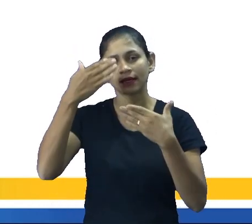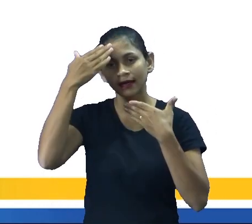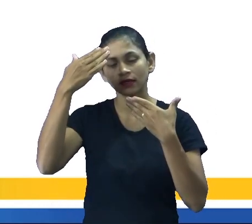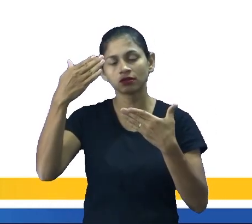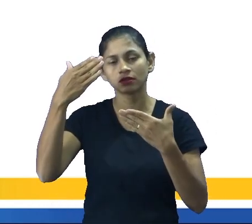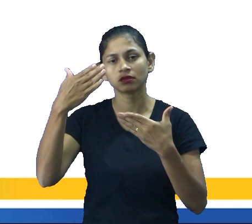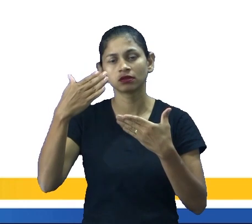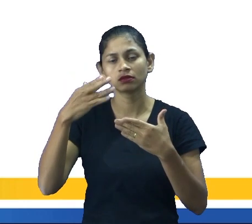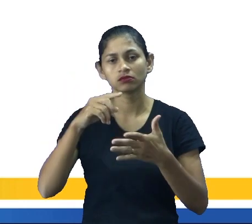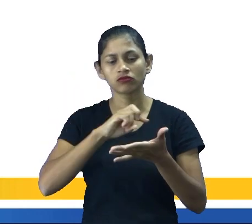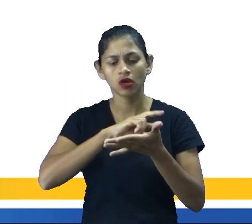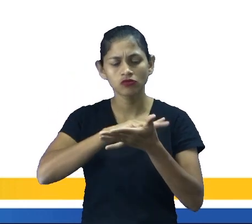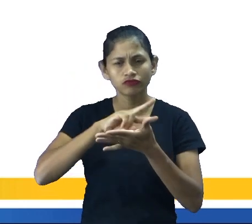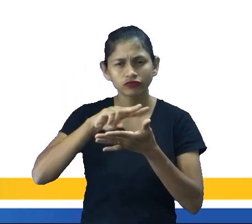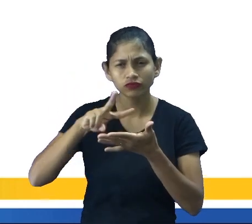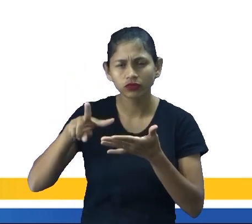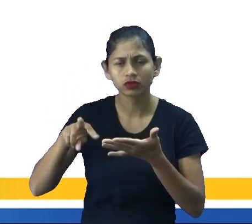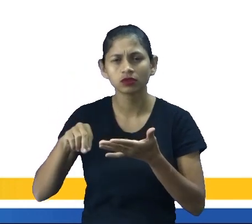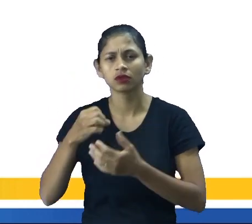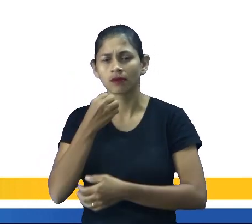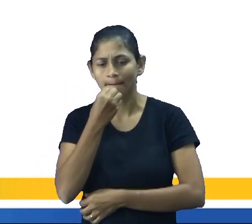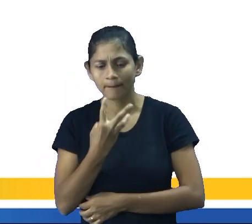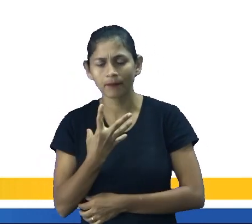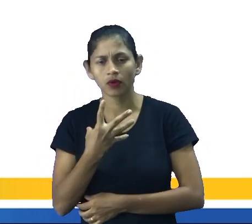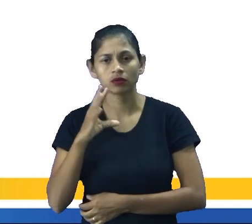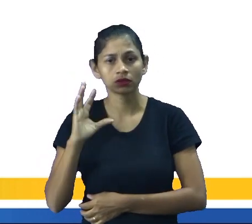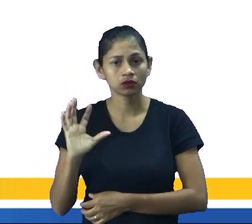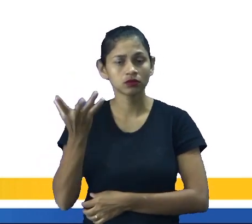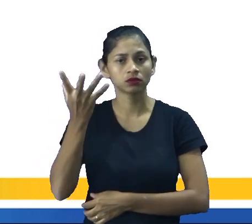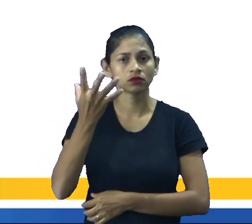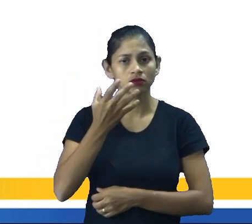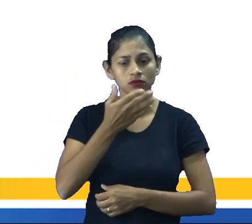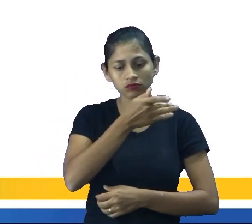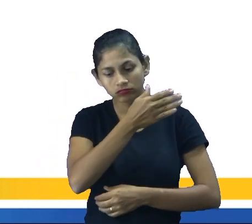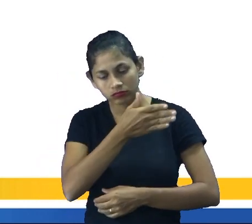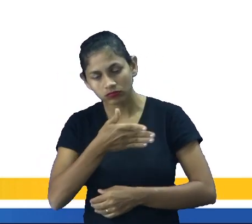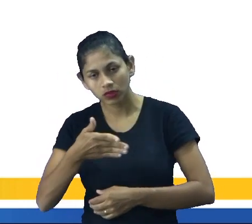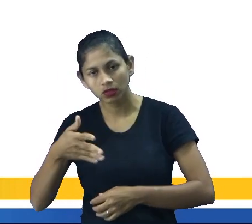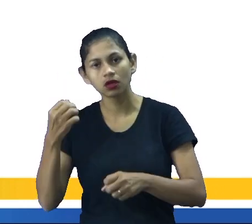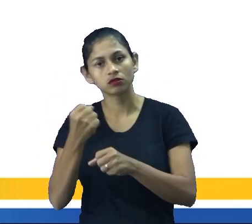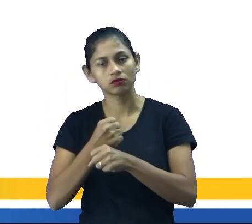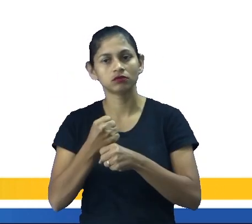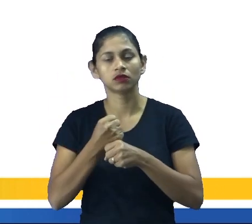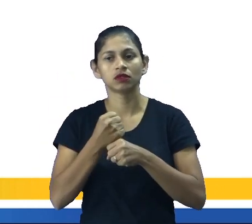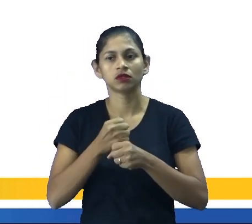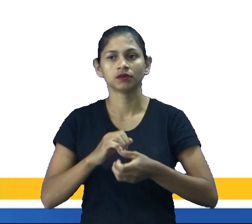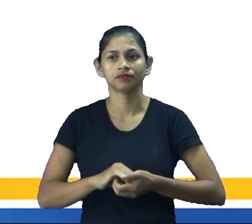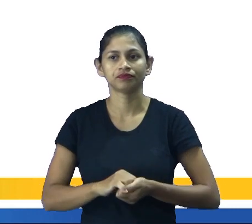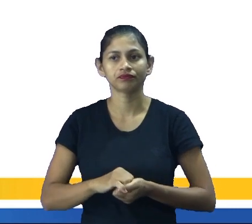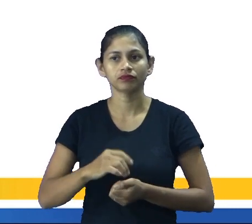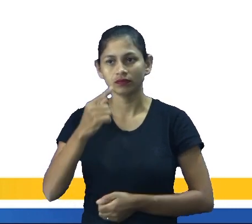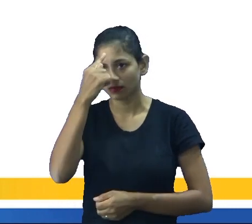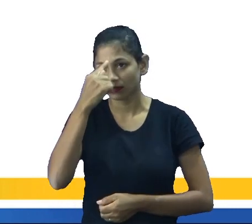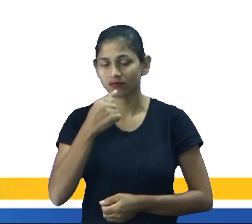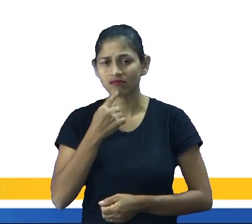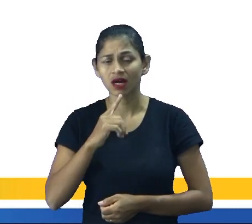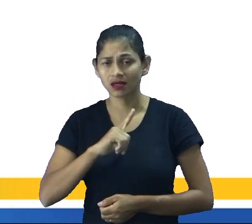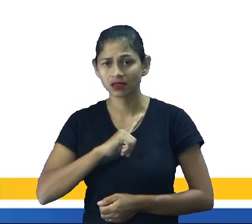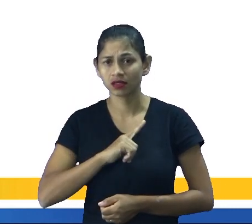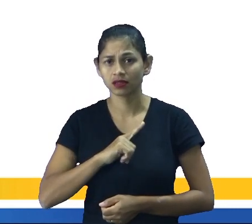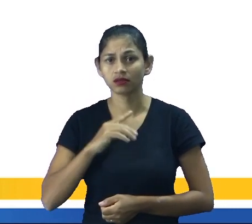ao longo do ano. E aí vocês veem na imagem ao lado, né, uma mesa posta, em que as pessoas